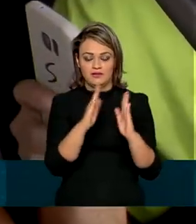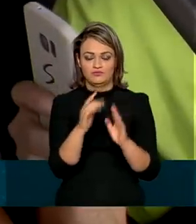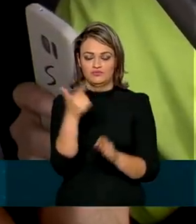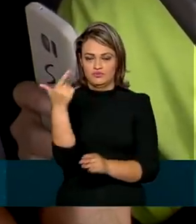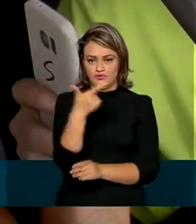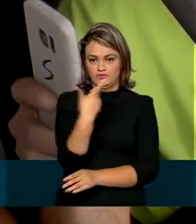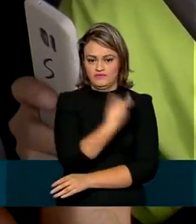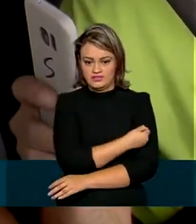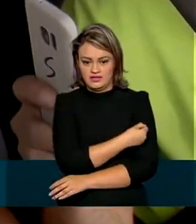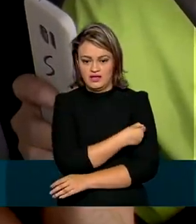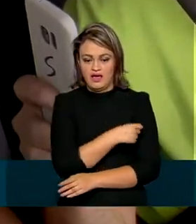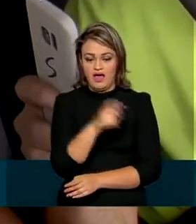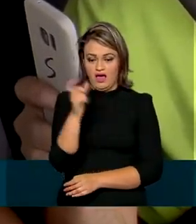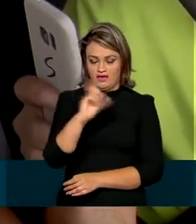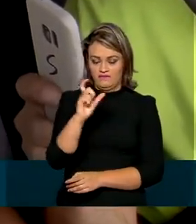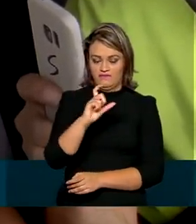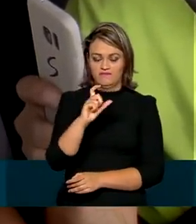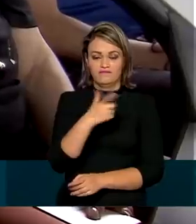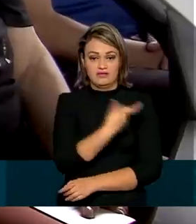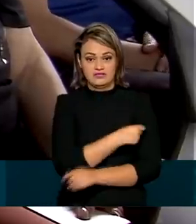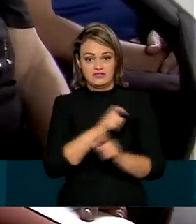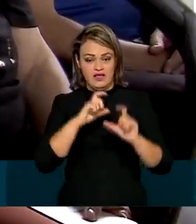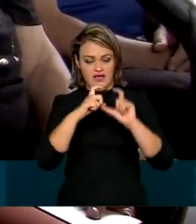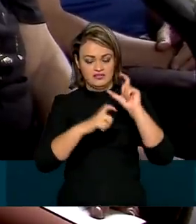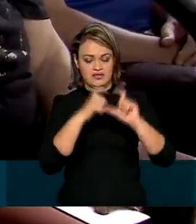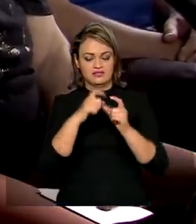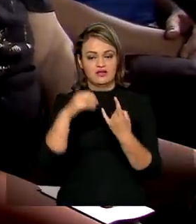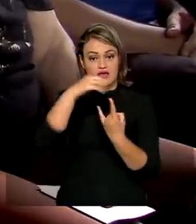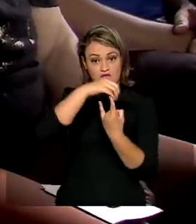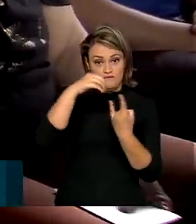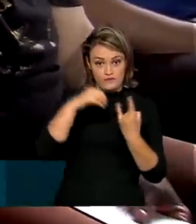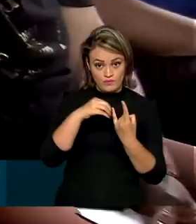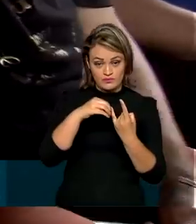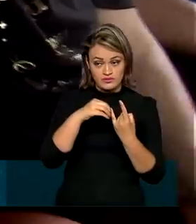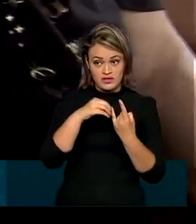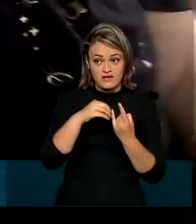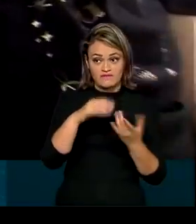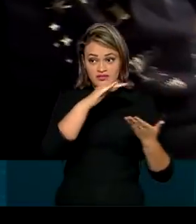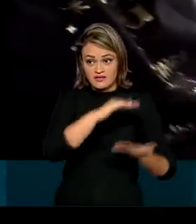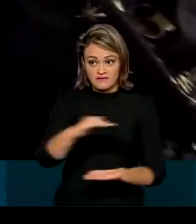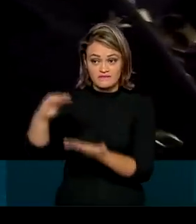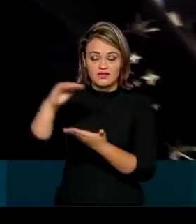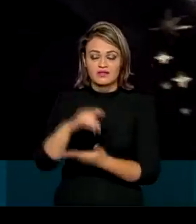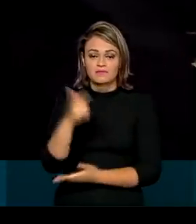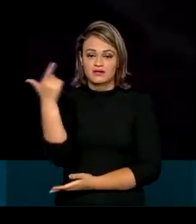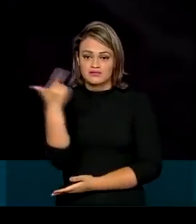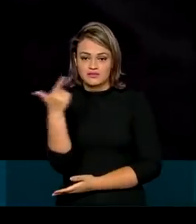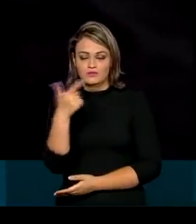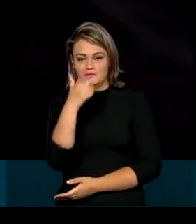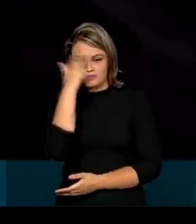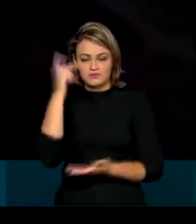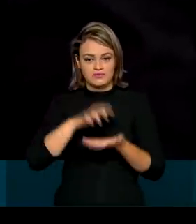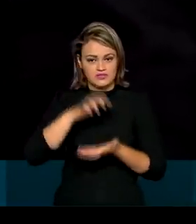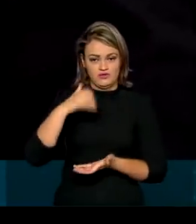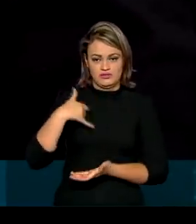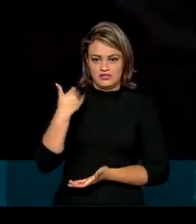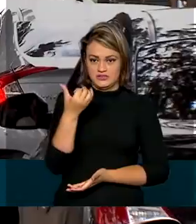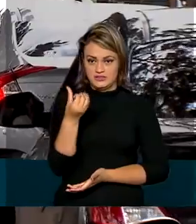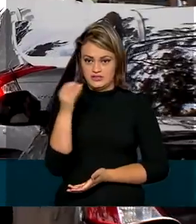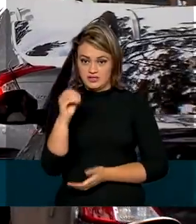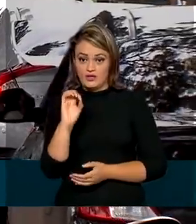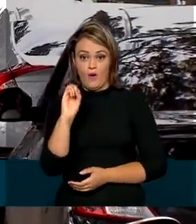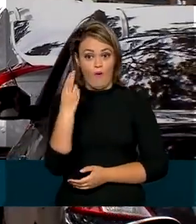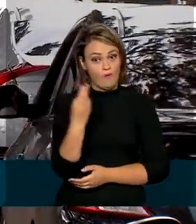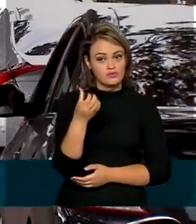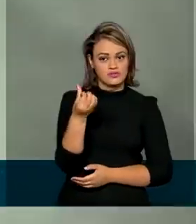Sendo que doses da AstraZeneca Fiocruz serão direcionadas para a segunda aplicação em idosos entre 60 e